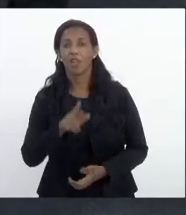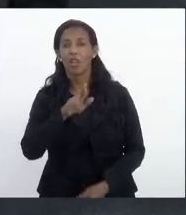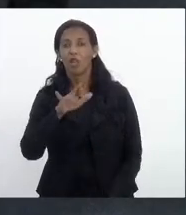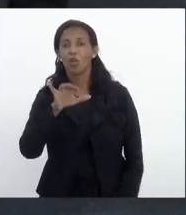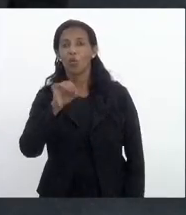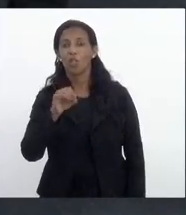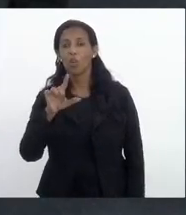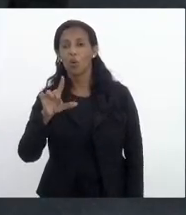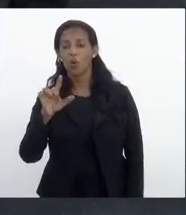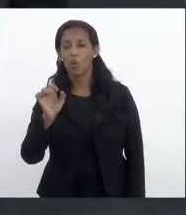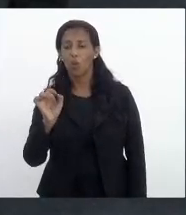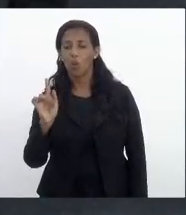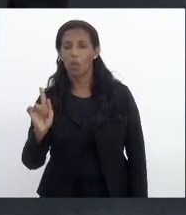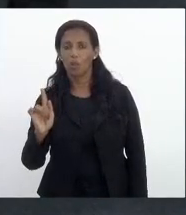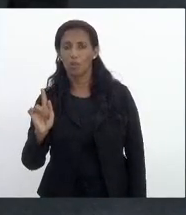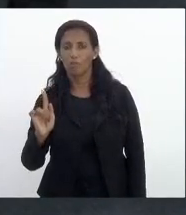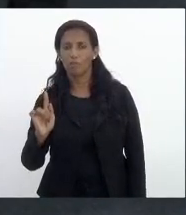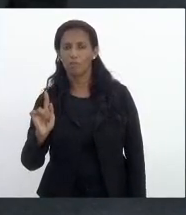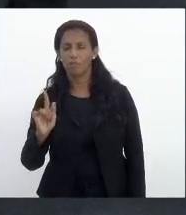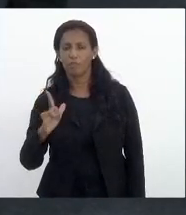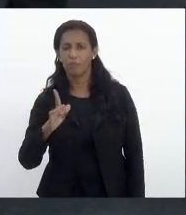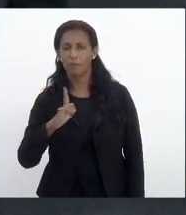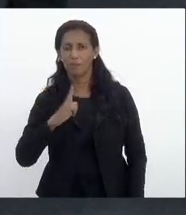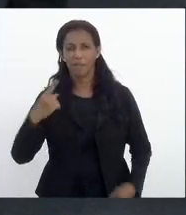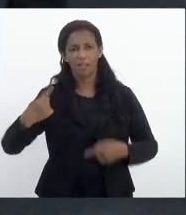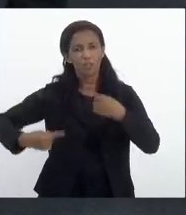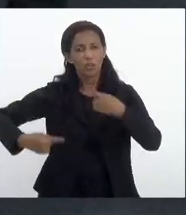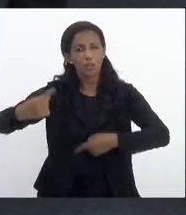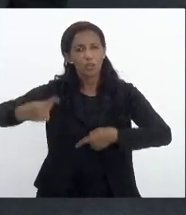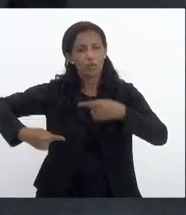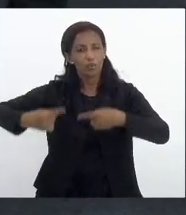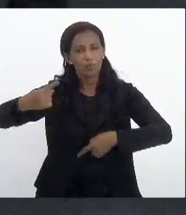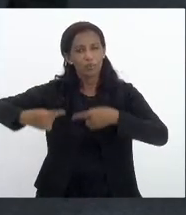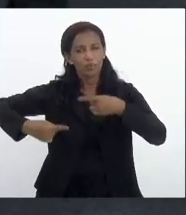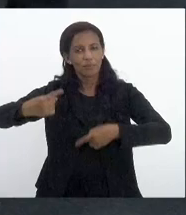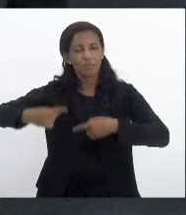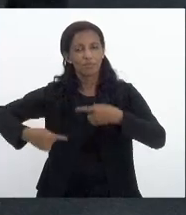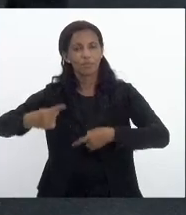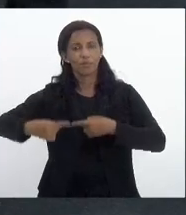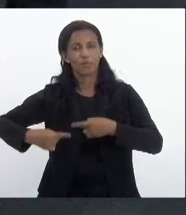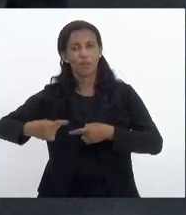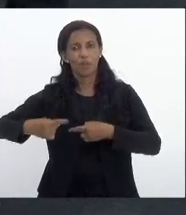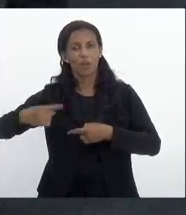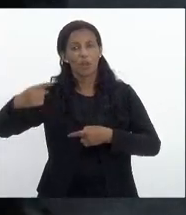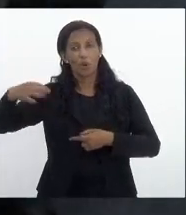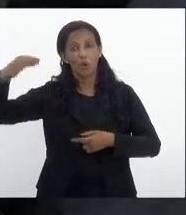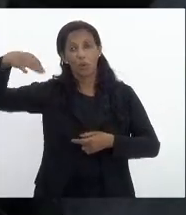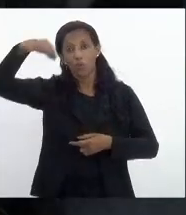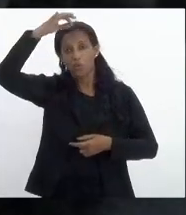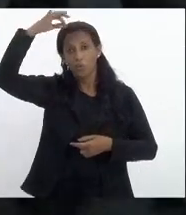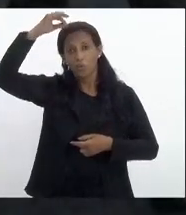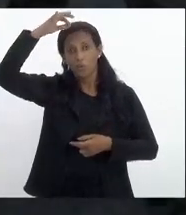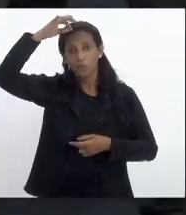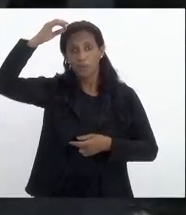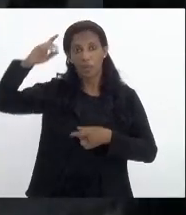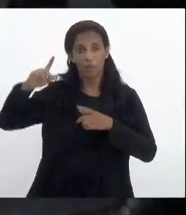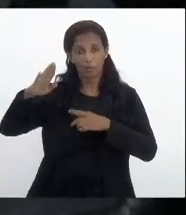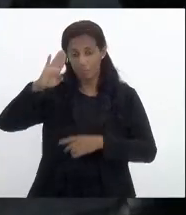log para ter competitividade com o espírito santo principalmente